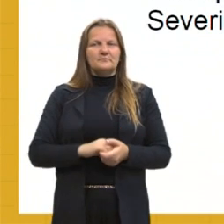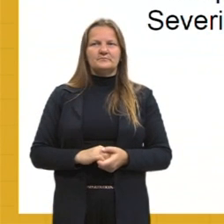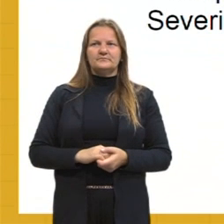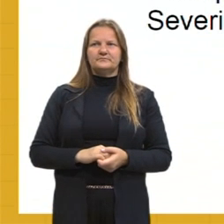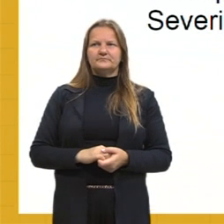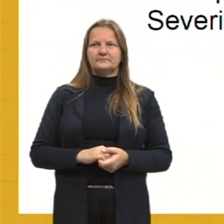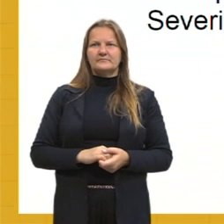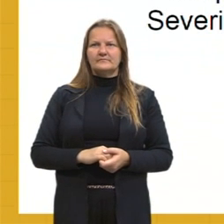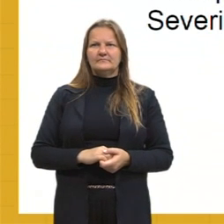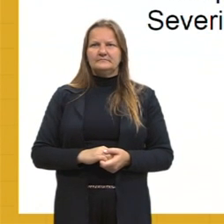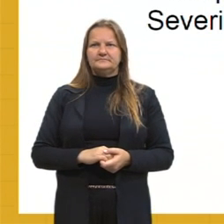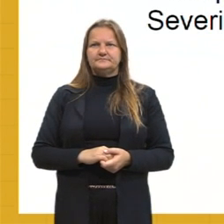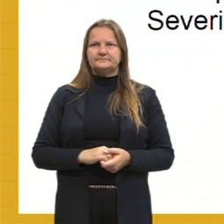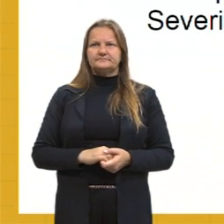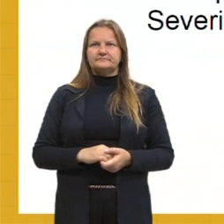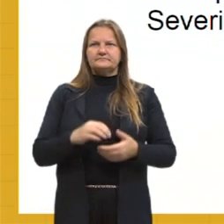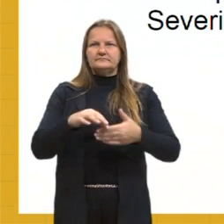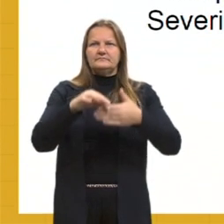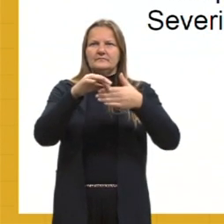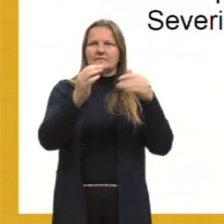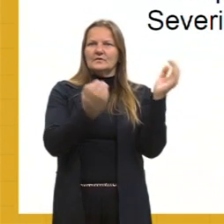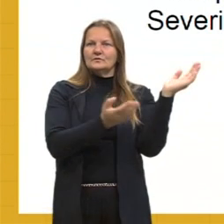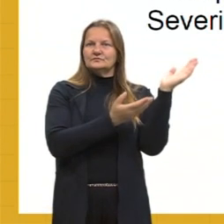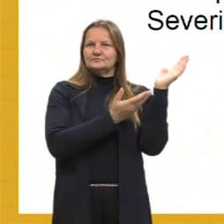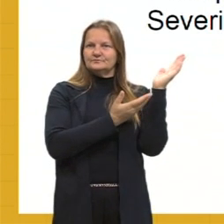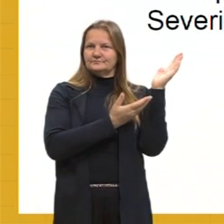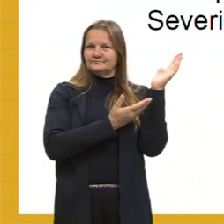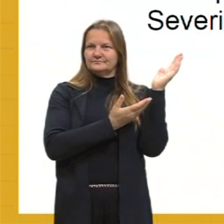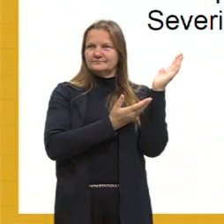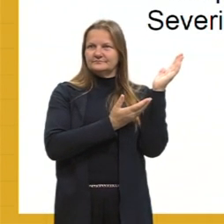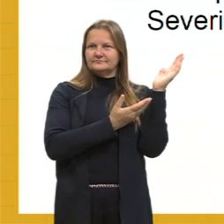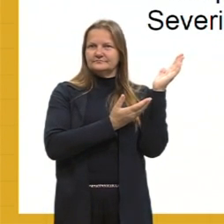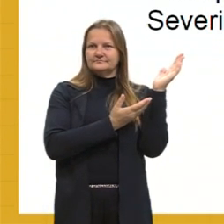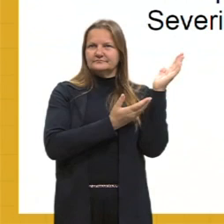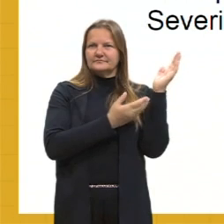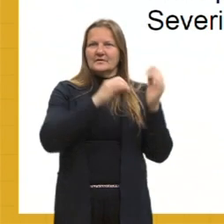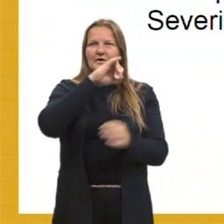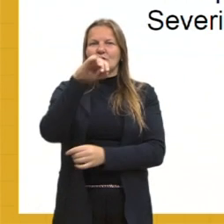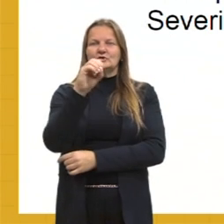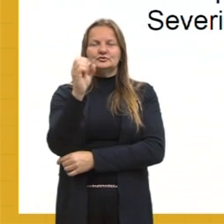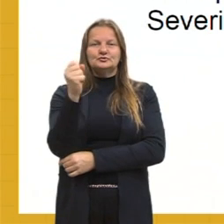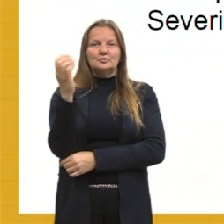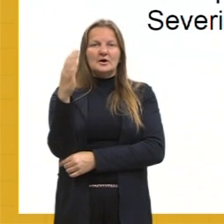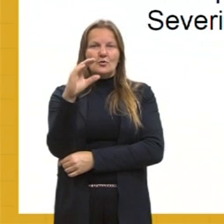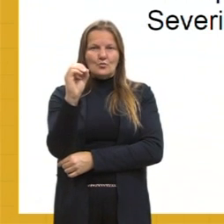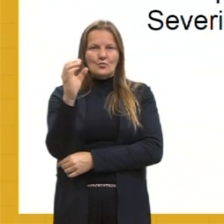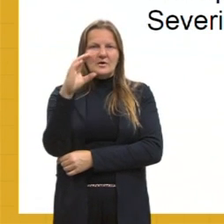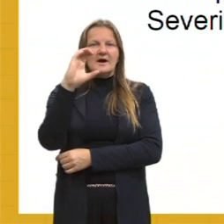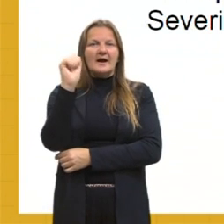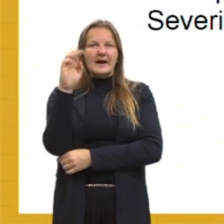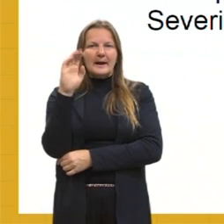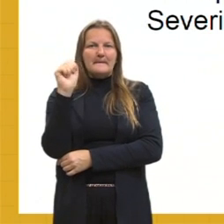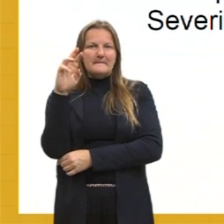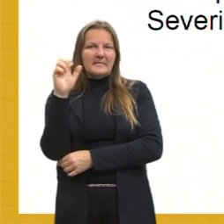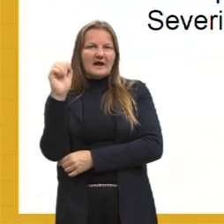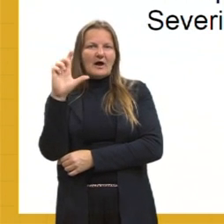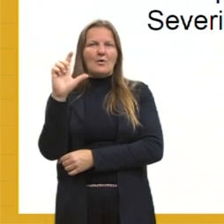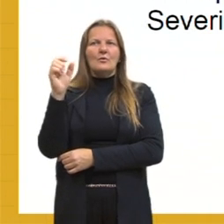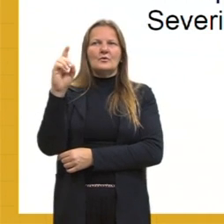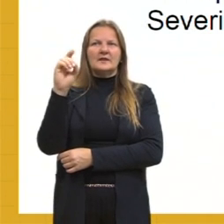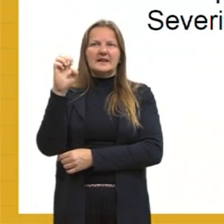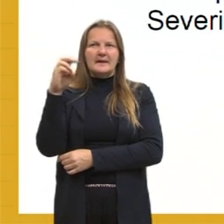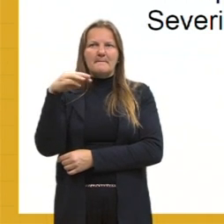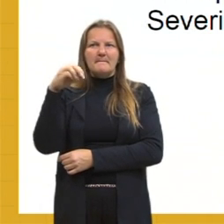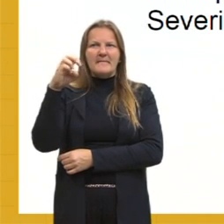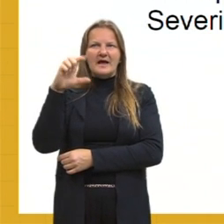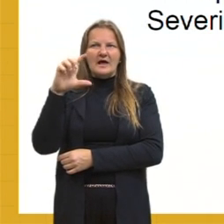Outro destaque, então, que temos aqui, João Cabral de Melo Neto. Esse senhor aqui de óculos, né? Com essa camisa estampada, ele